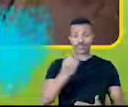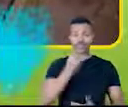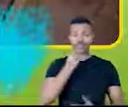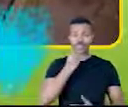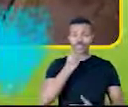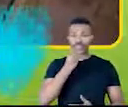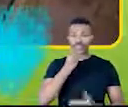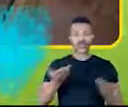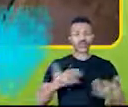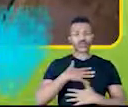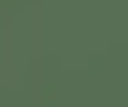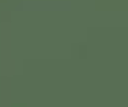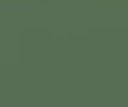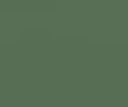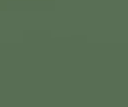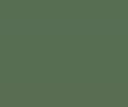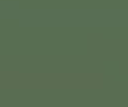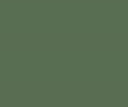um prazer estar aqui com vocês.